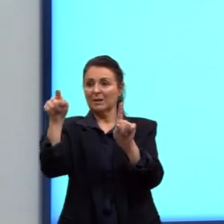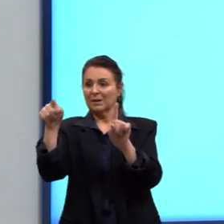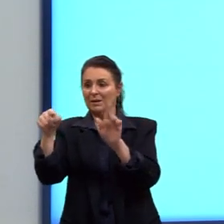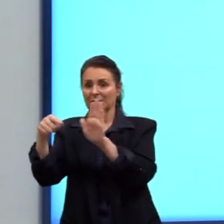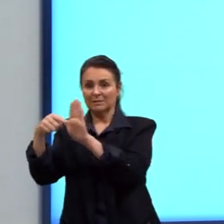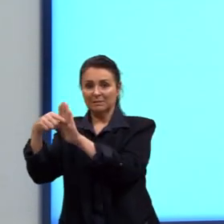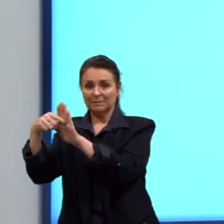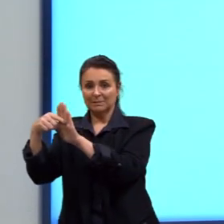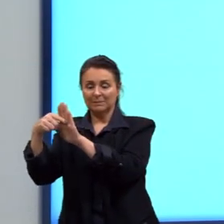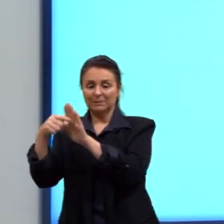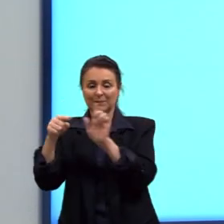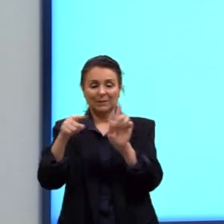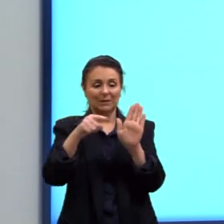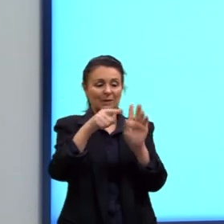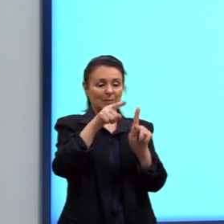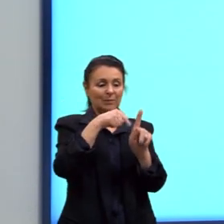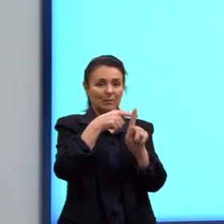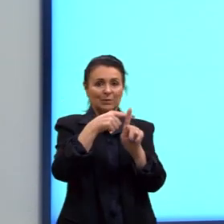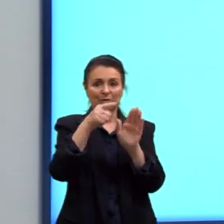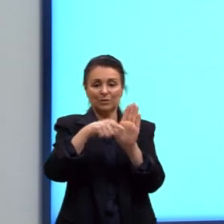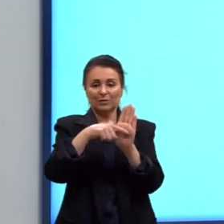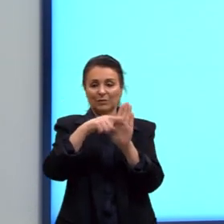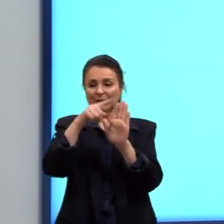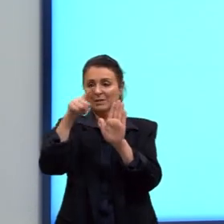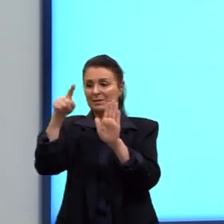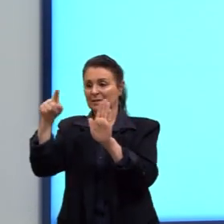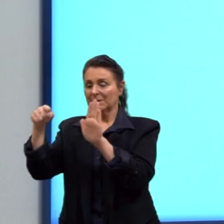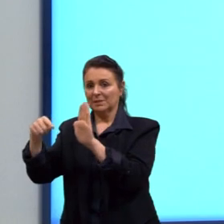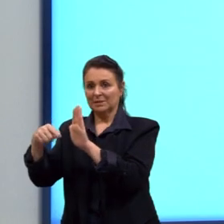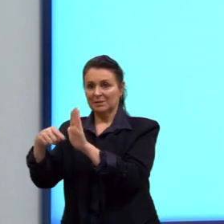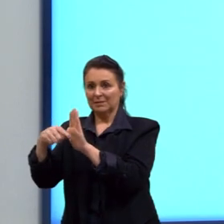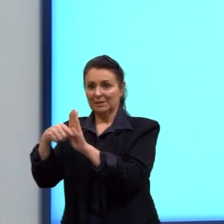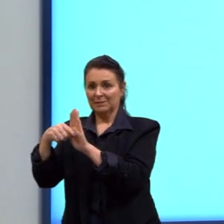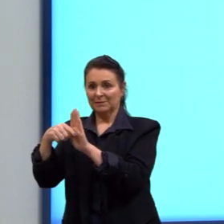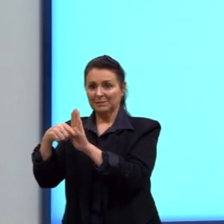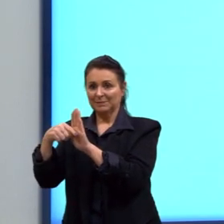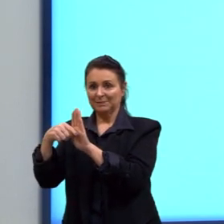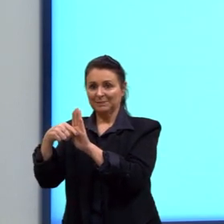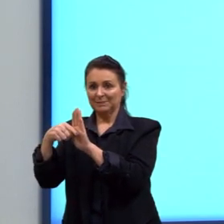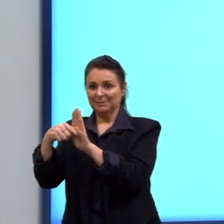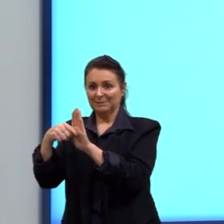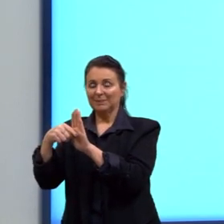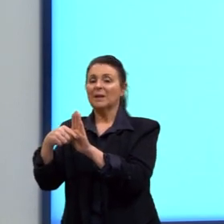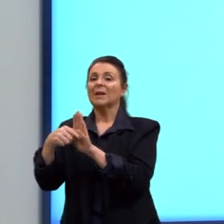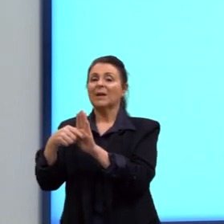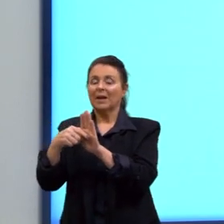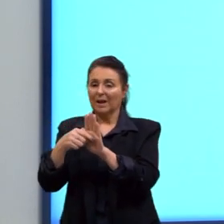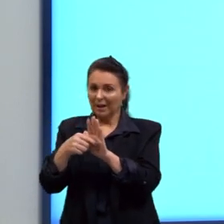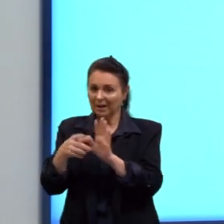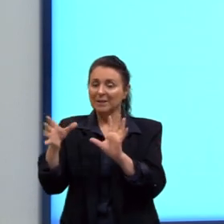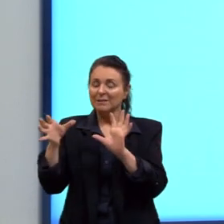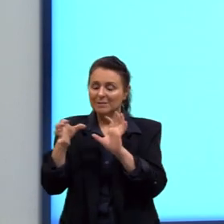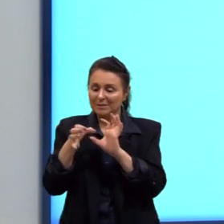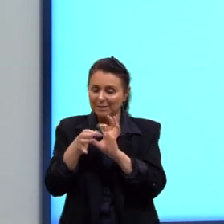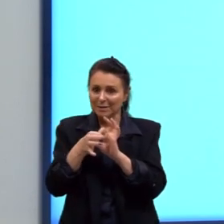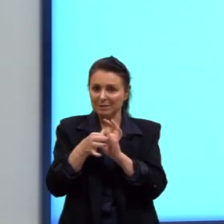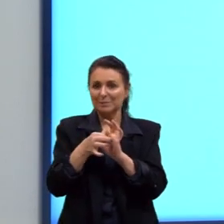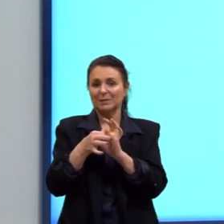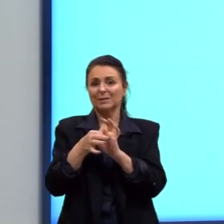barra termina, o que acontece? Ela dá uma voltinha aqui, mas ela ainda está conectando na negativa.